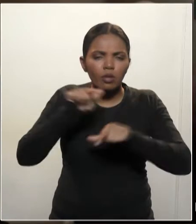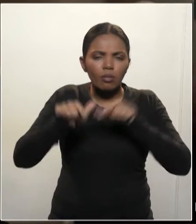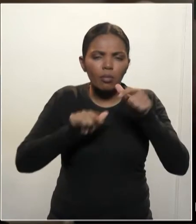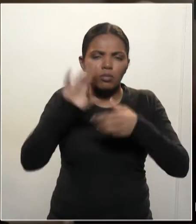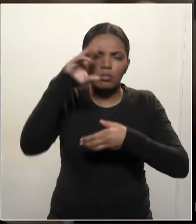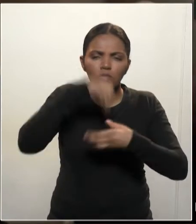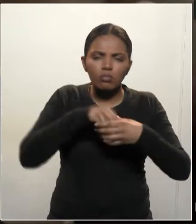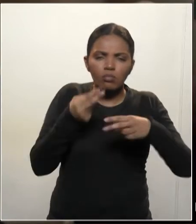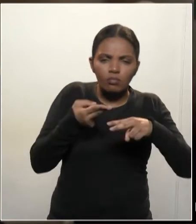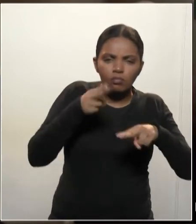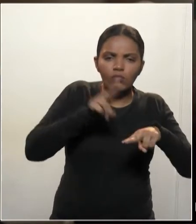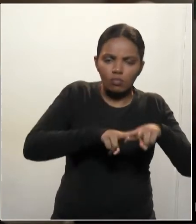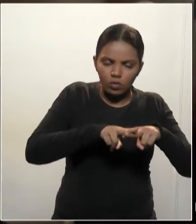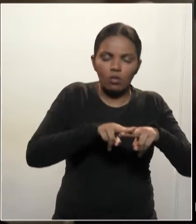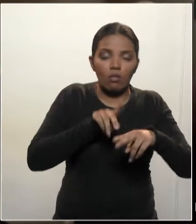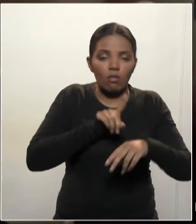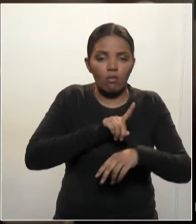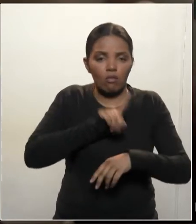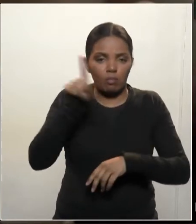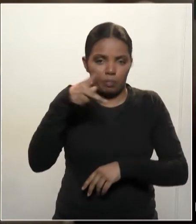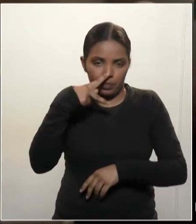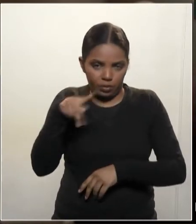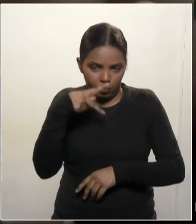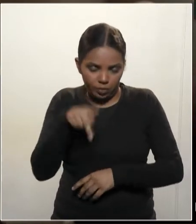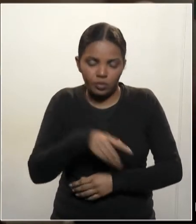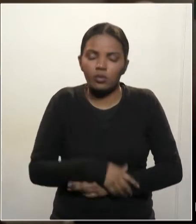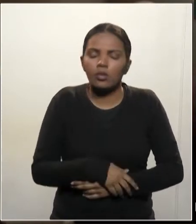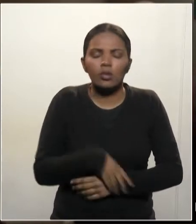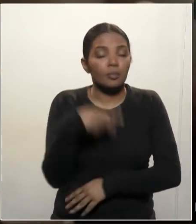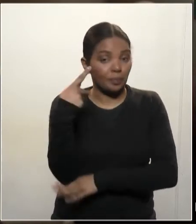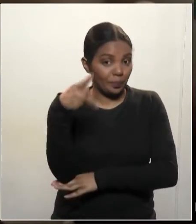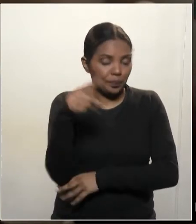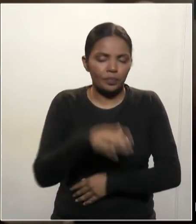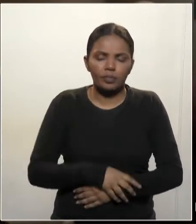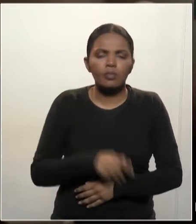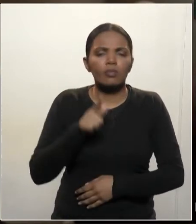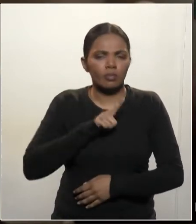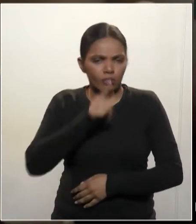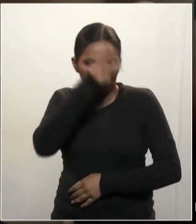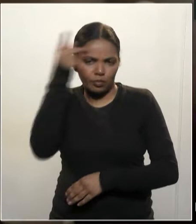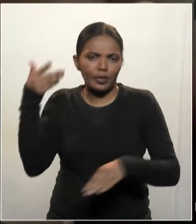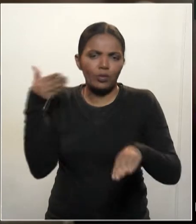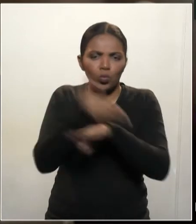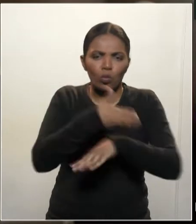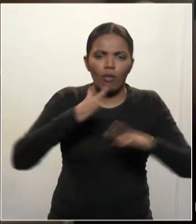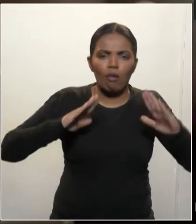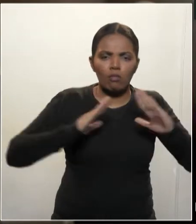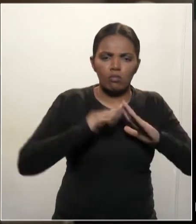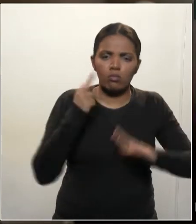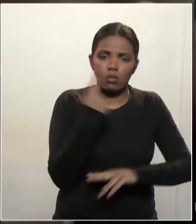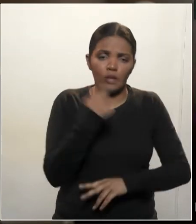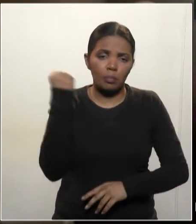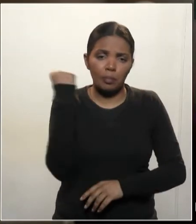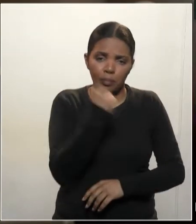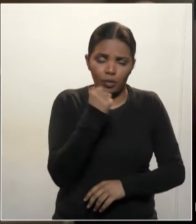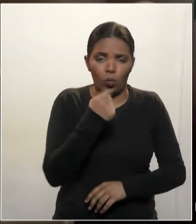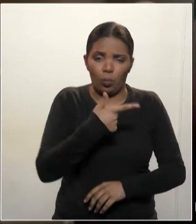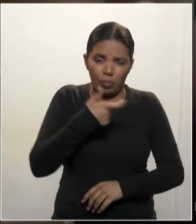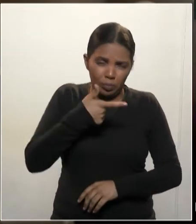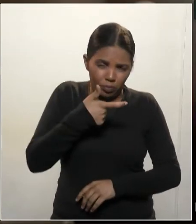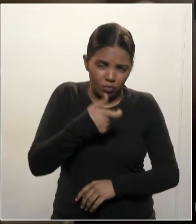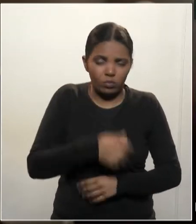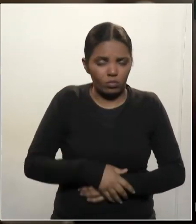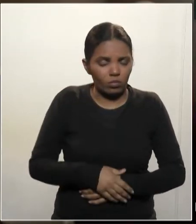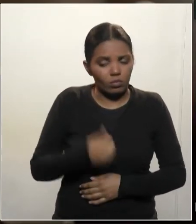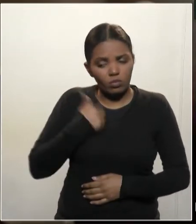semana que passou aqui em Piraguá. Ele teve sua casa invadida e foi assassinado. É uma situação muito preocupante,